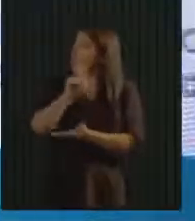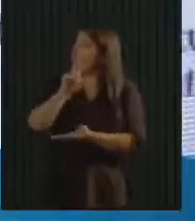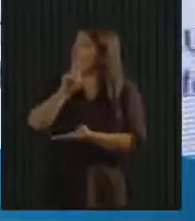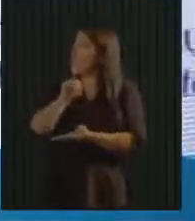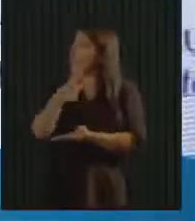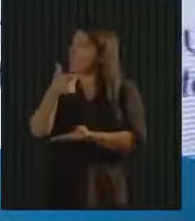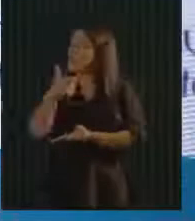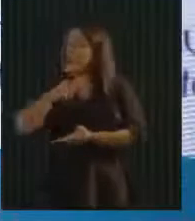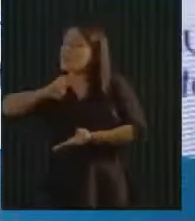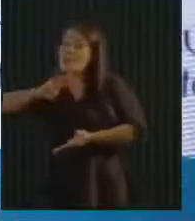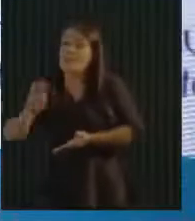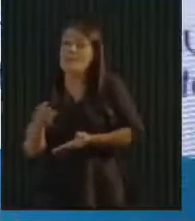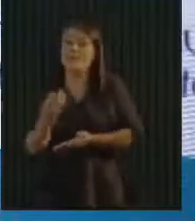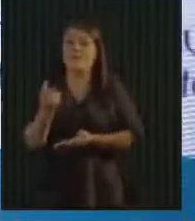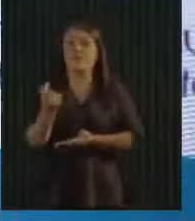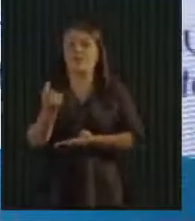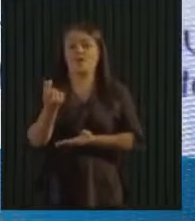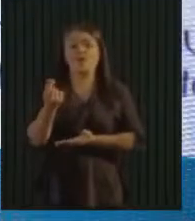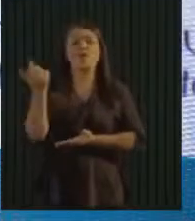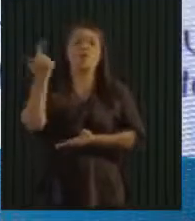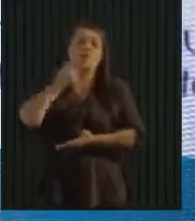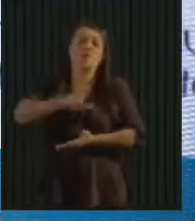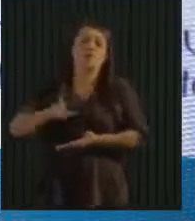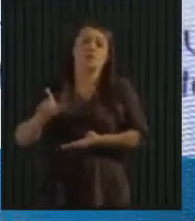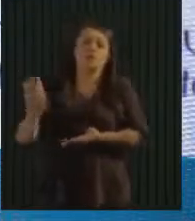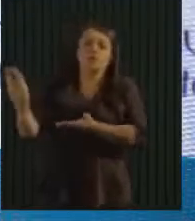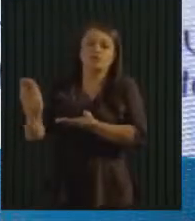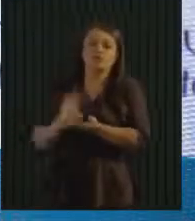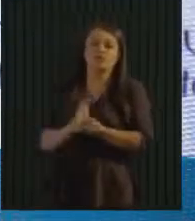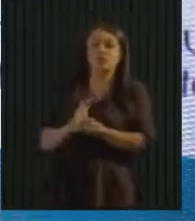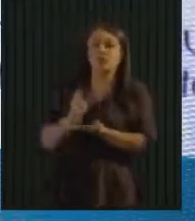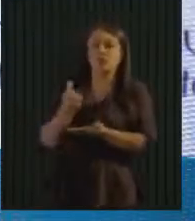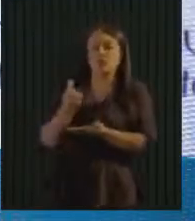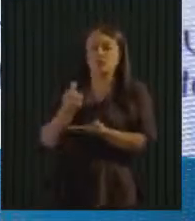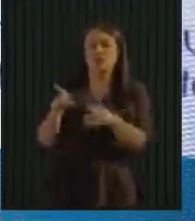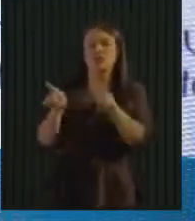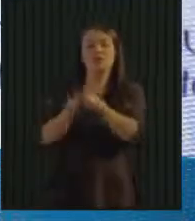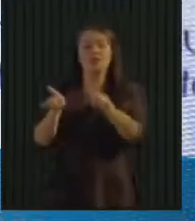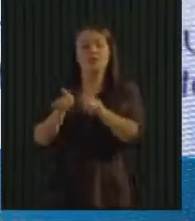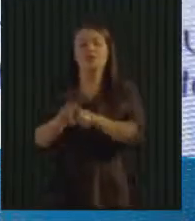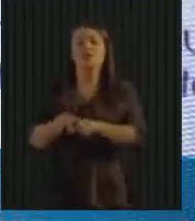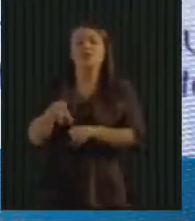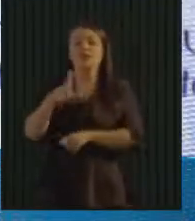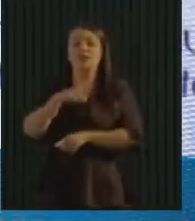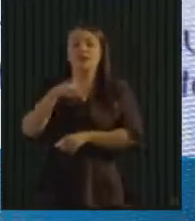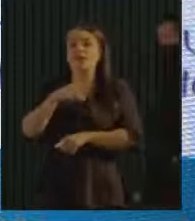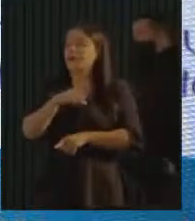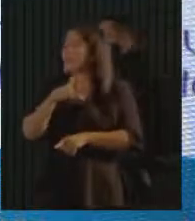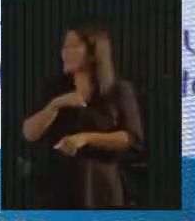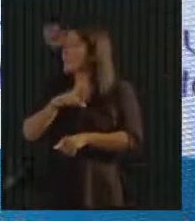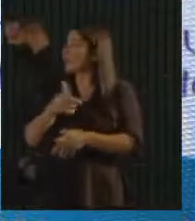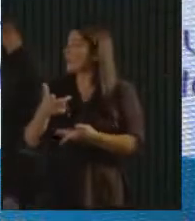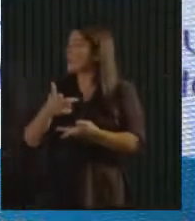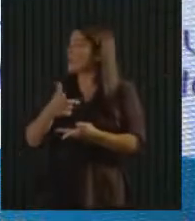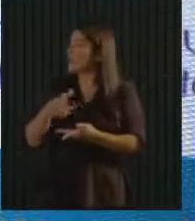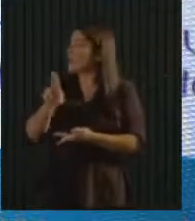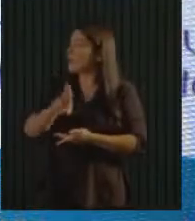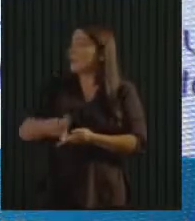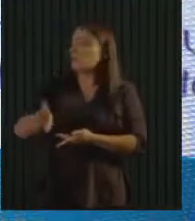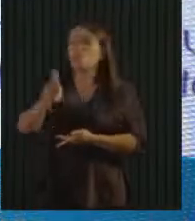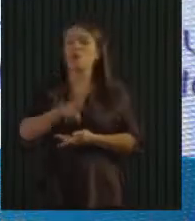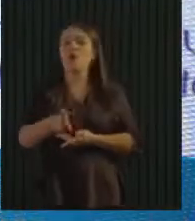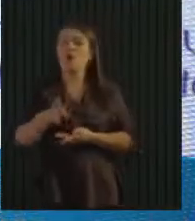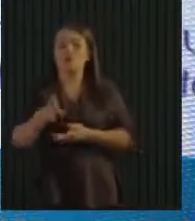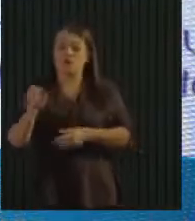720 mil com economia de aterro e 506 mil com a geração de cepilho e compostos